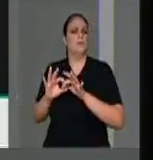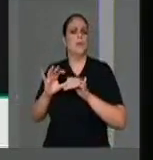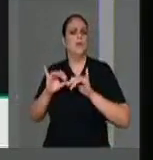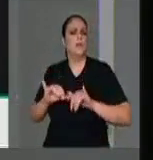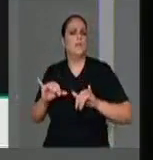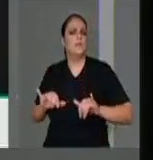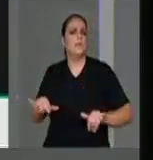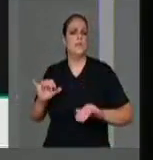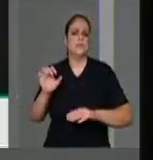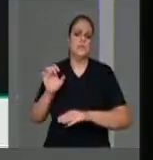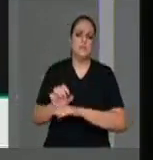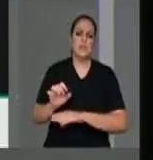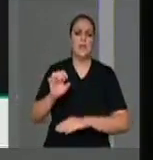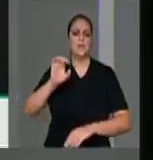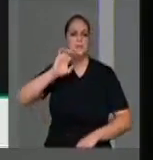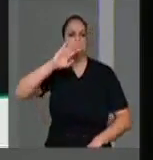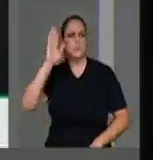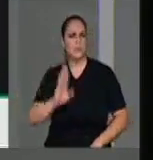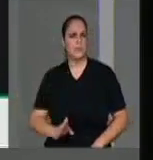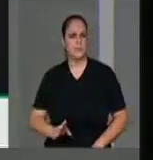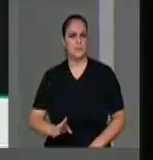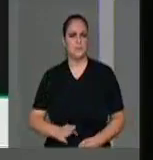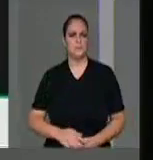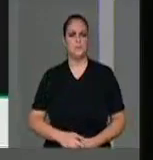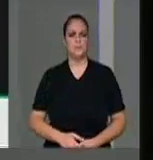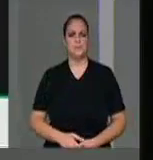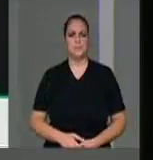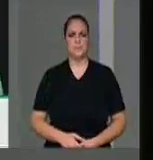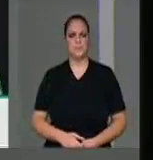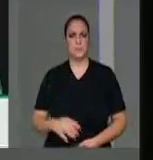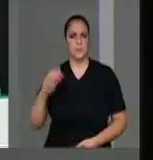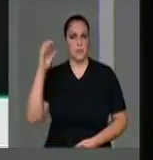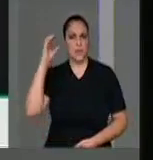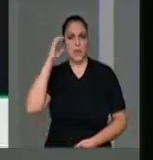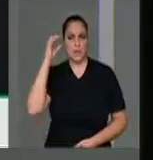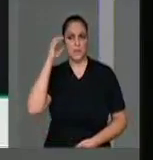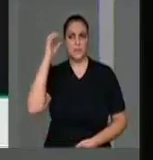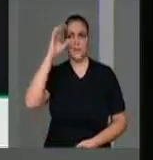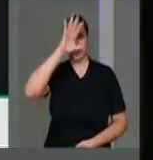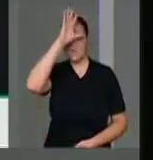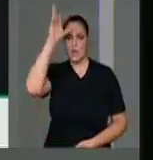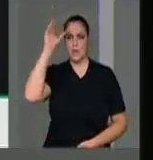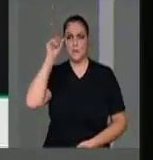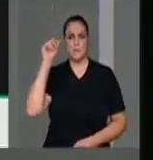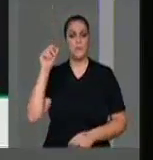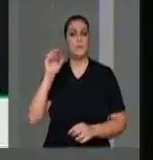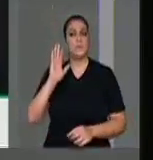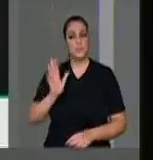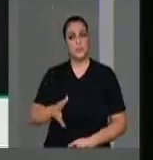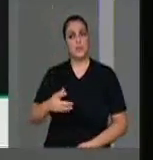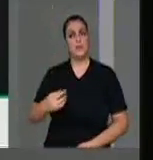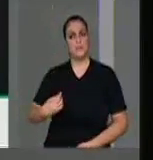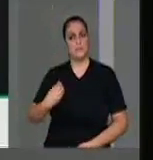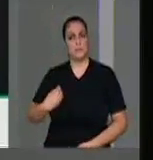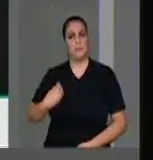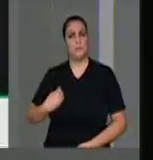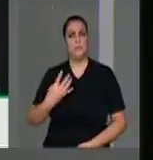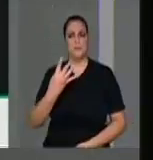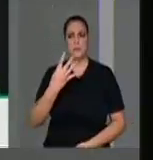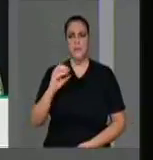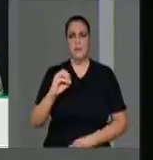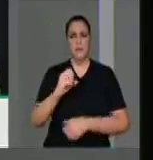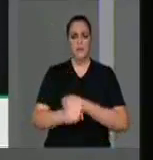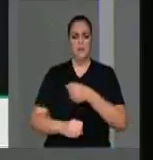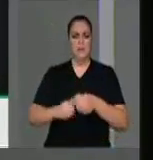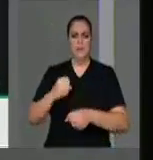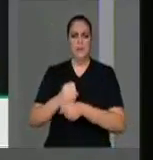nosso Estado, ao nosso país. A Rádio Nacional da Amazônia faz essa integração há 40 anos, completado